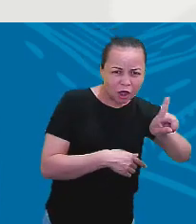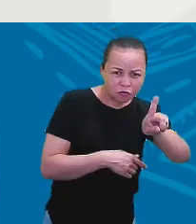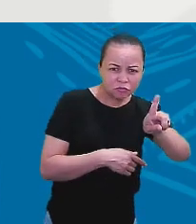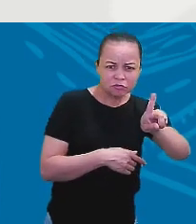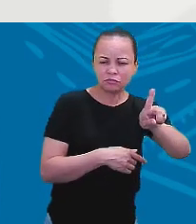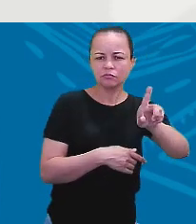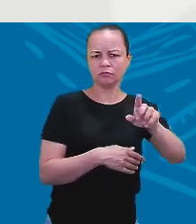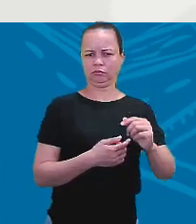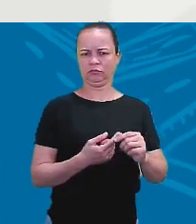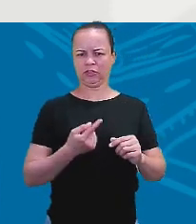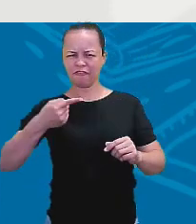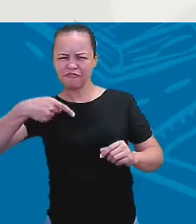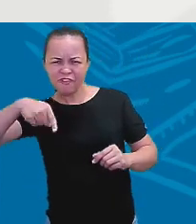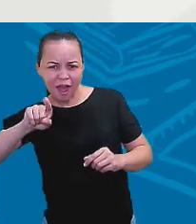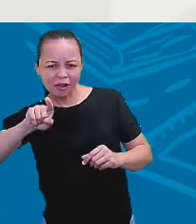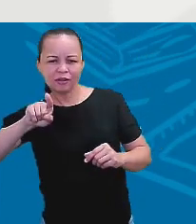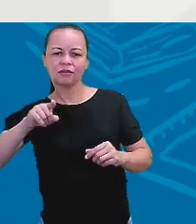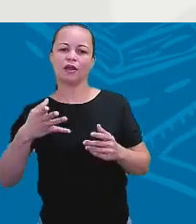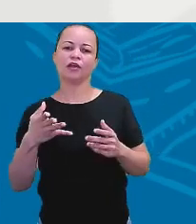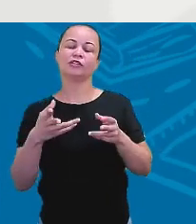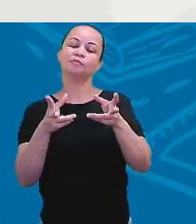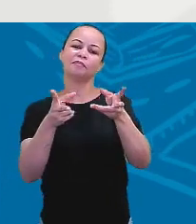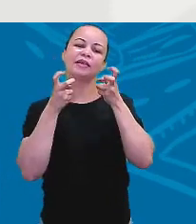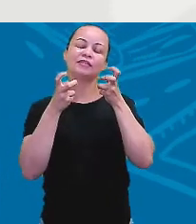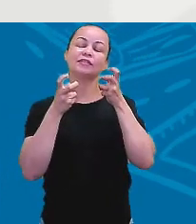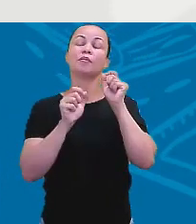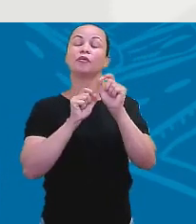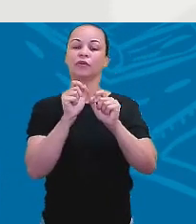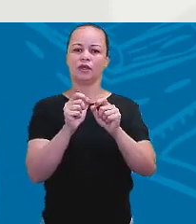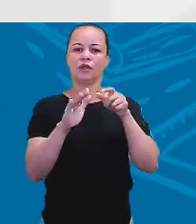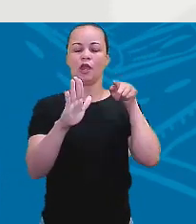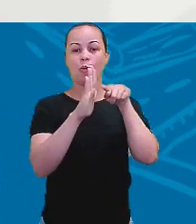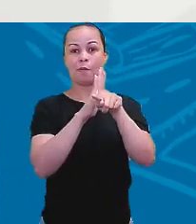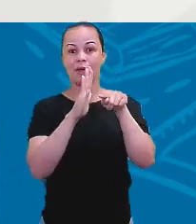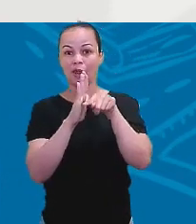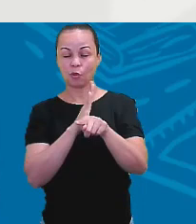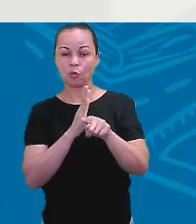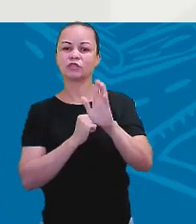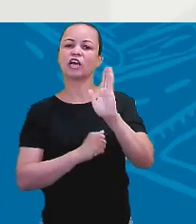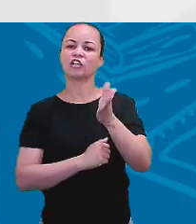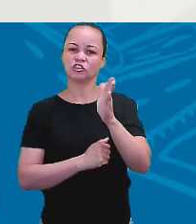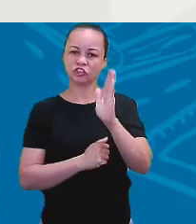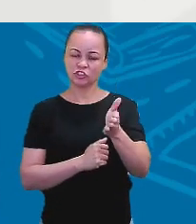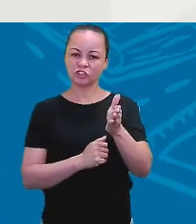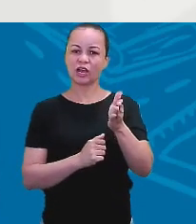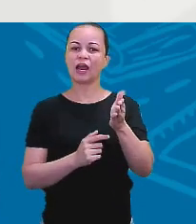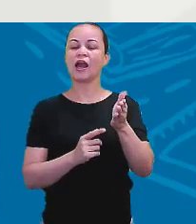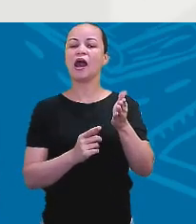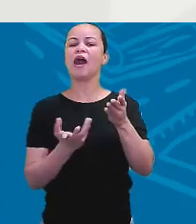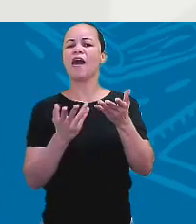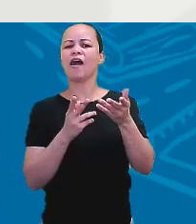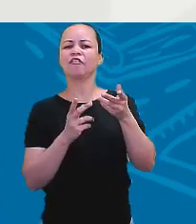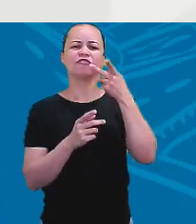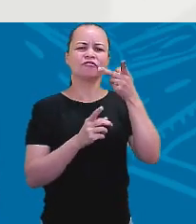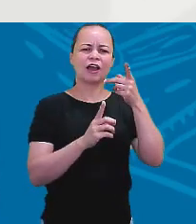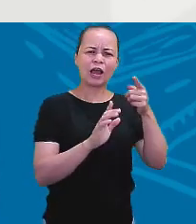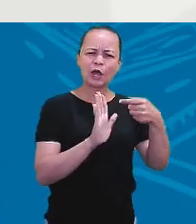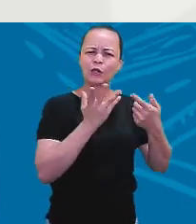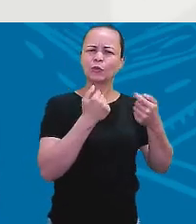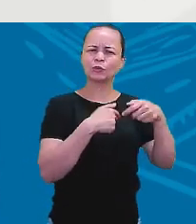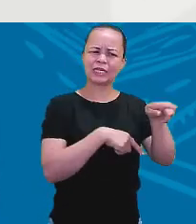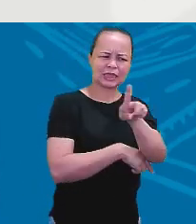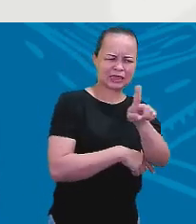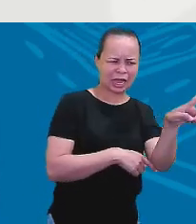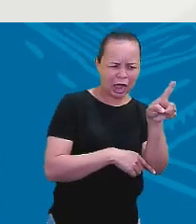Vai. A gente percebe que é uma pergunta que eu já nego, a outra eu já afirmo. E é uma